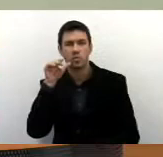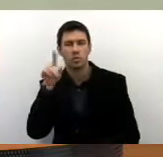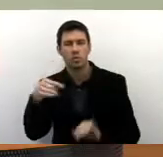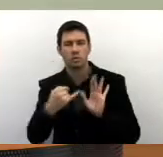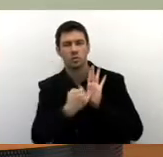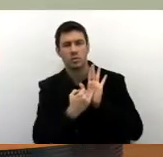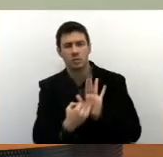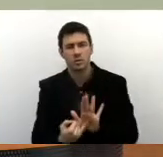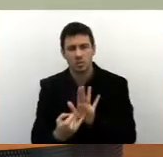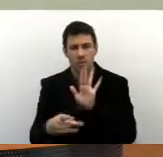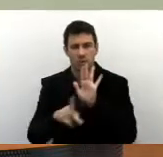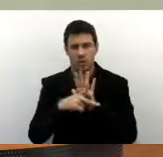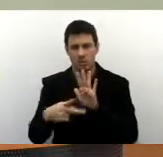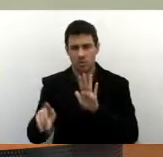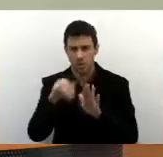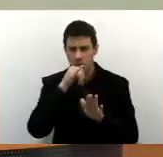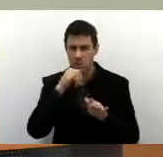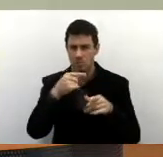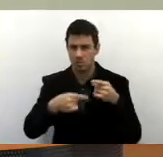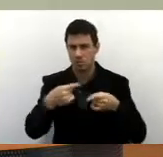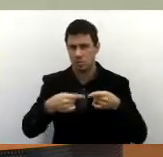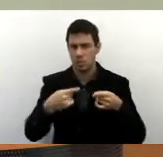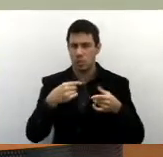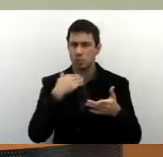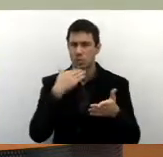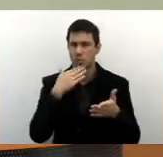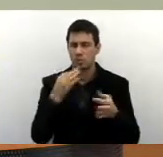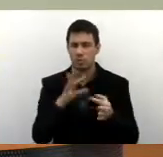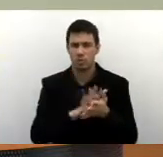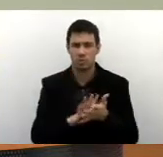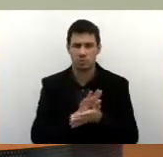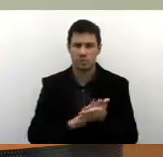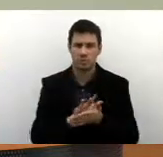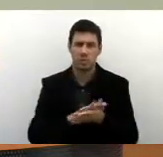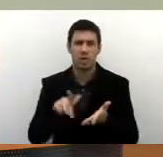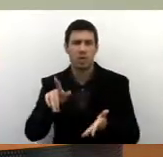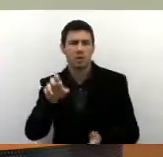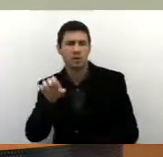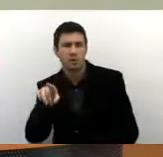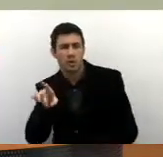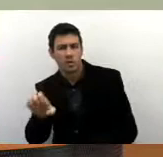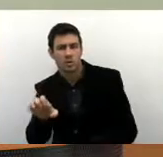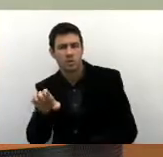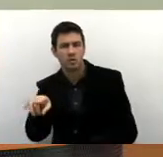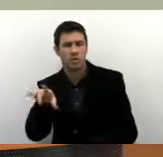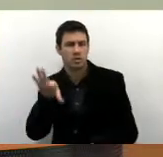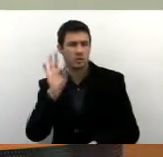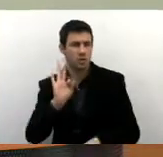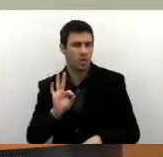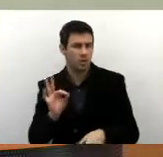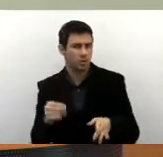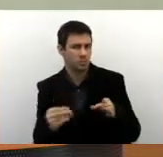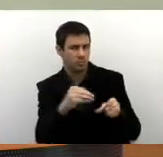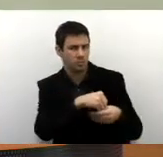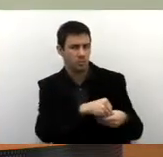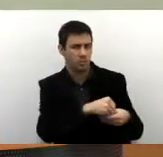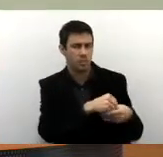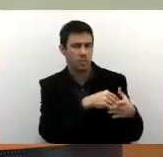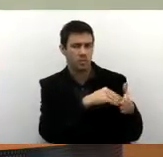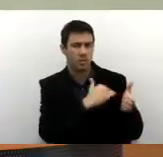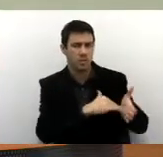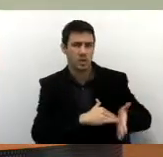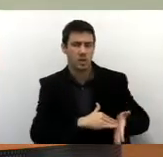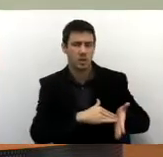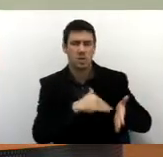Agenda, indicados pela classe política, nem por vossa assessoria. Não, não, aí... É Agende que coloca o funcionário na sua secretaria. E a sua